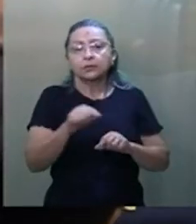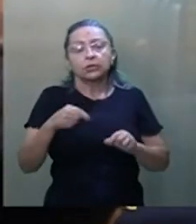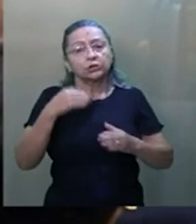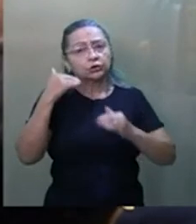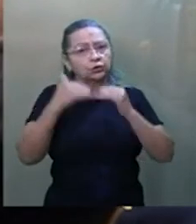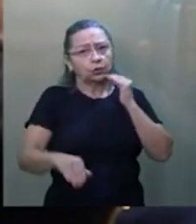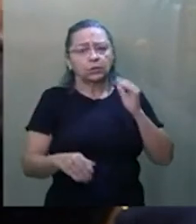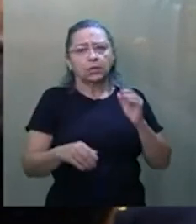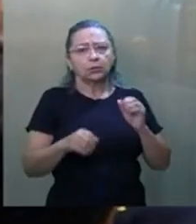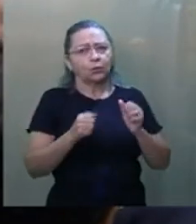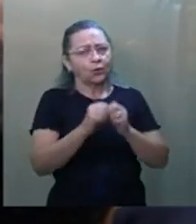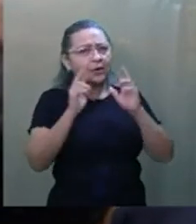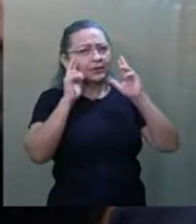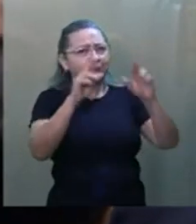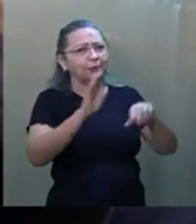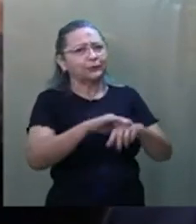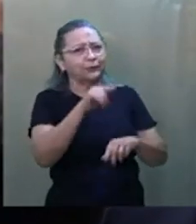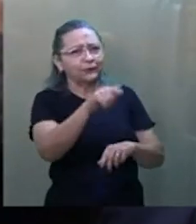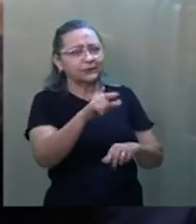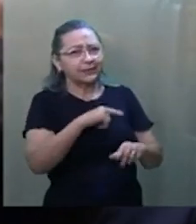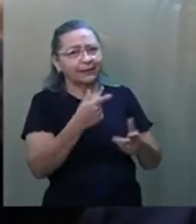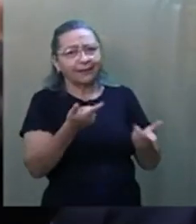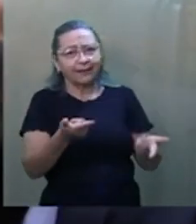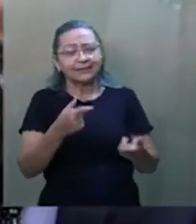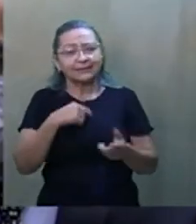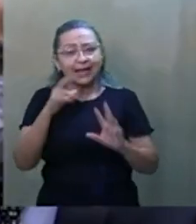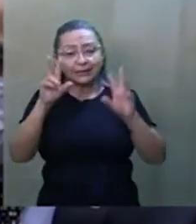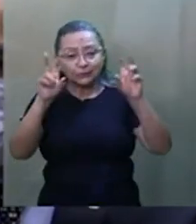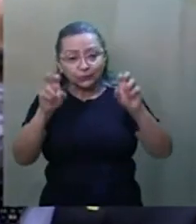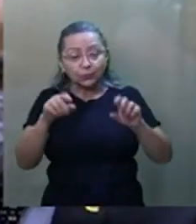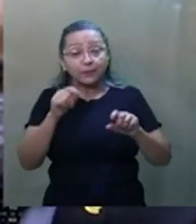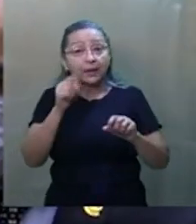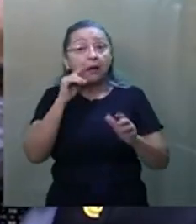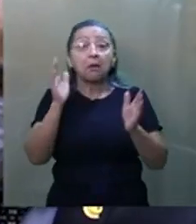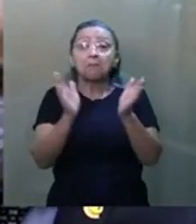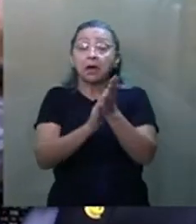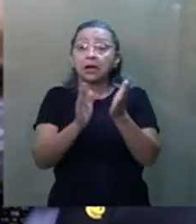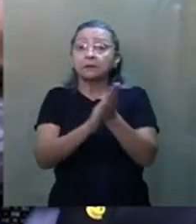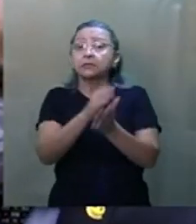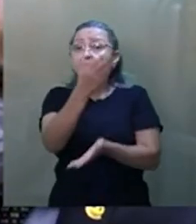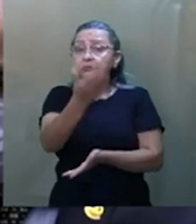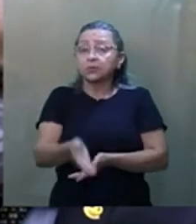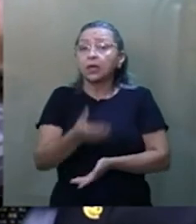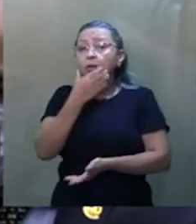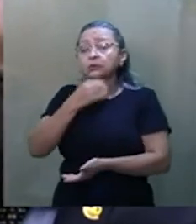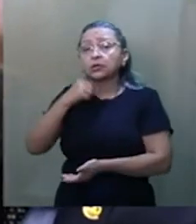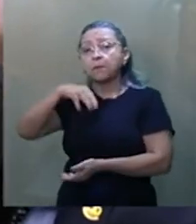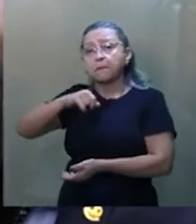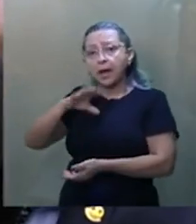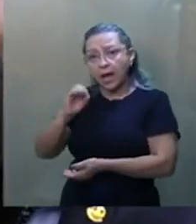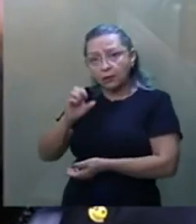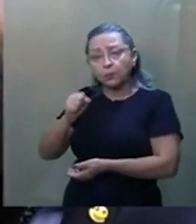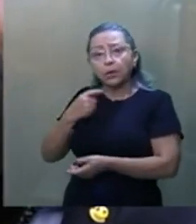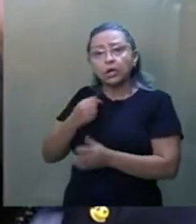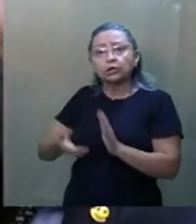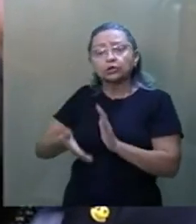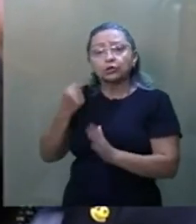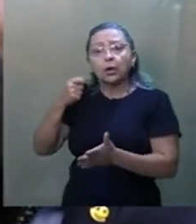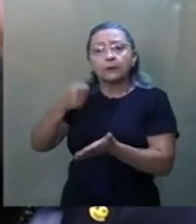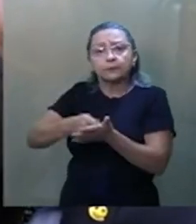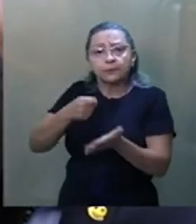discordando respeitosamente de Vossa Excelência em relação a essa matéria, parabenizando o senador Marcos Duval por ter retirado a